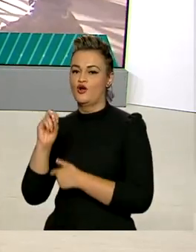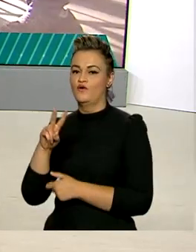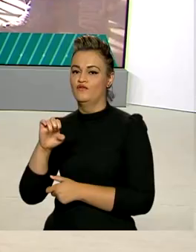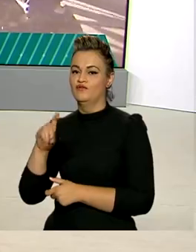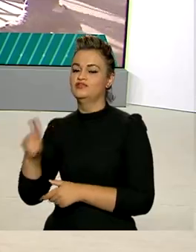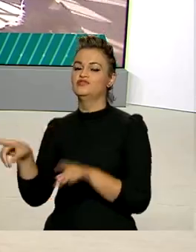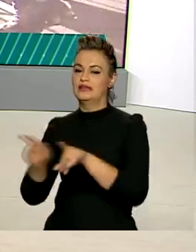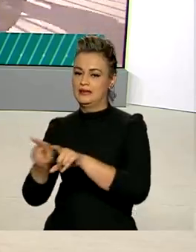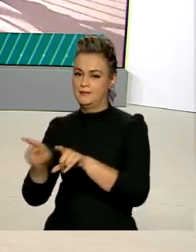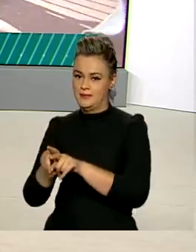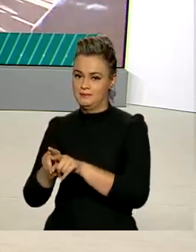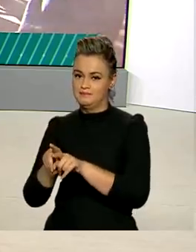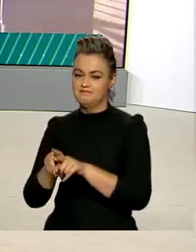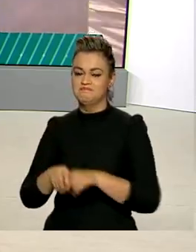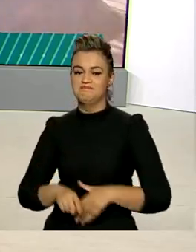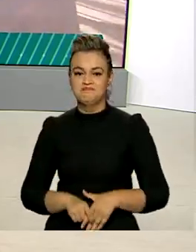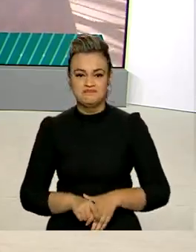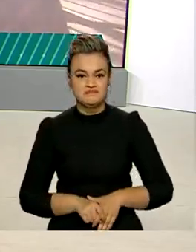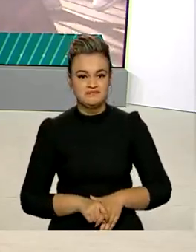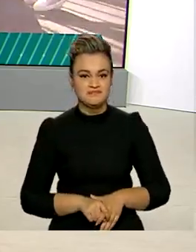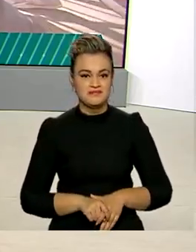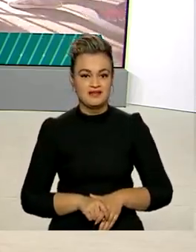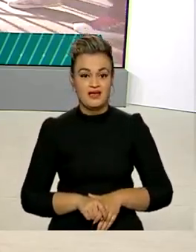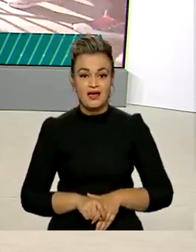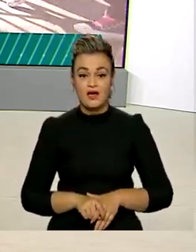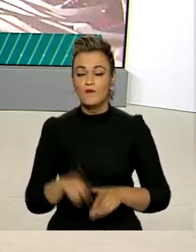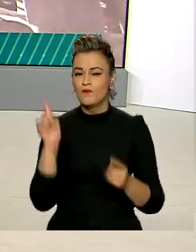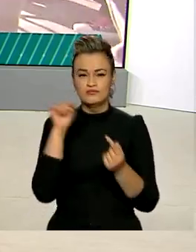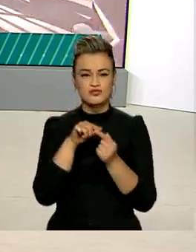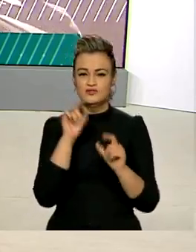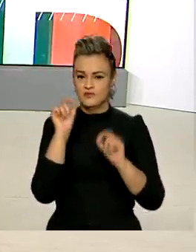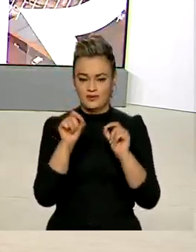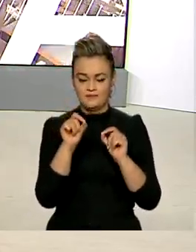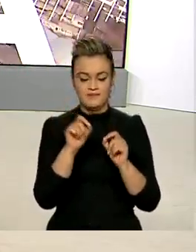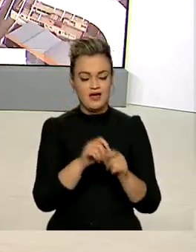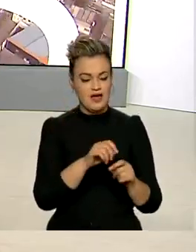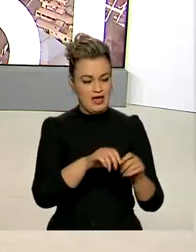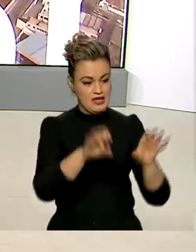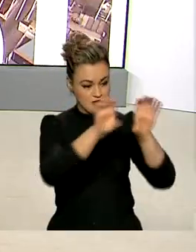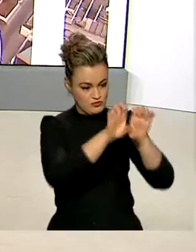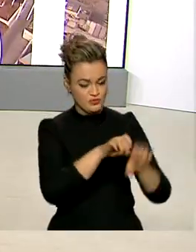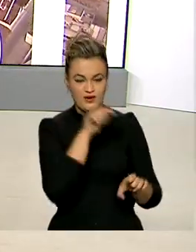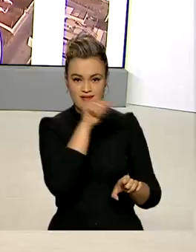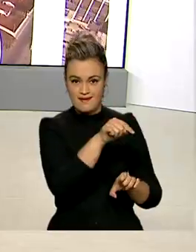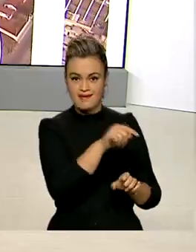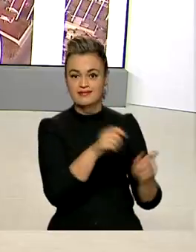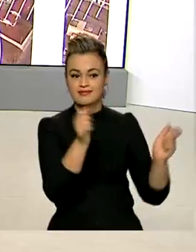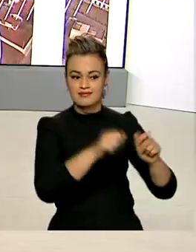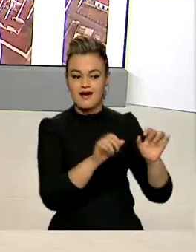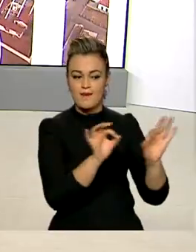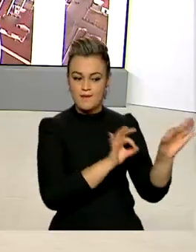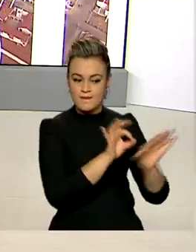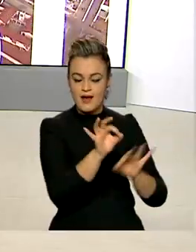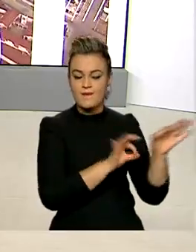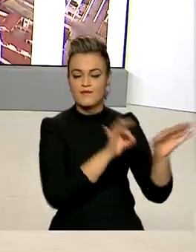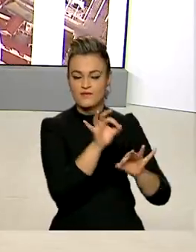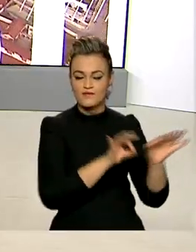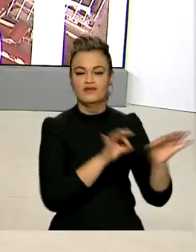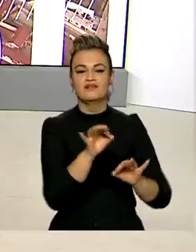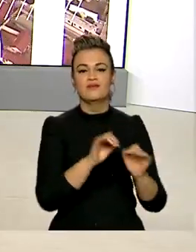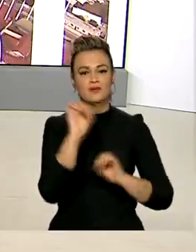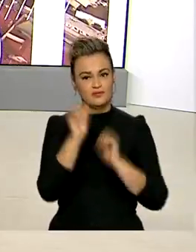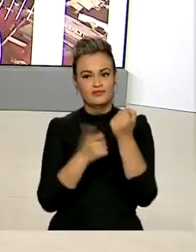farmacêutico ativo IFA contra a Covid-19. O objetivo, segundo o governo, é aproveitar toda a estrutura dos parques